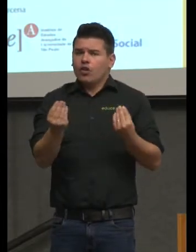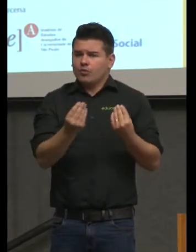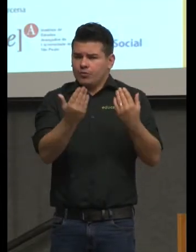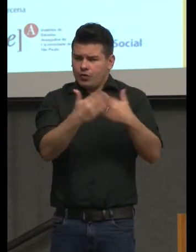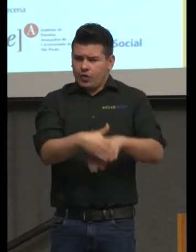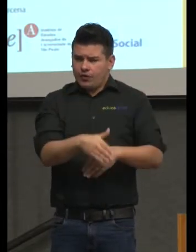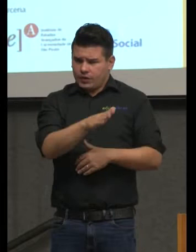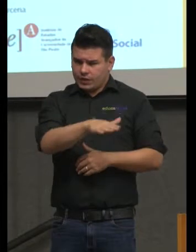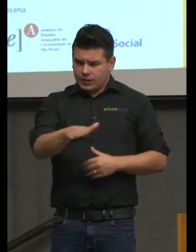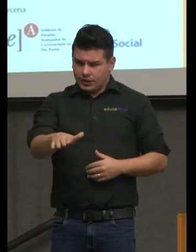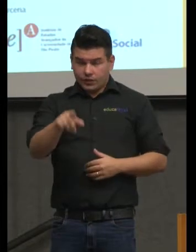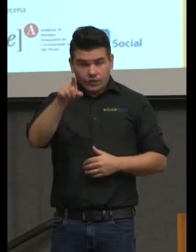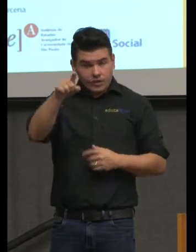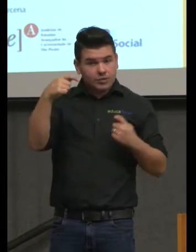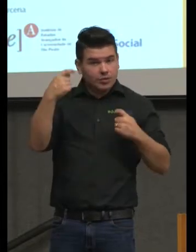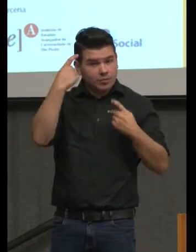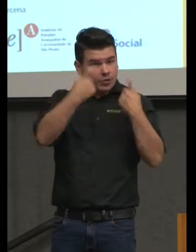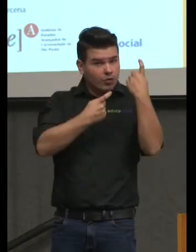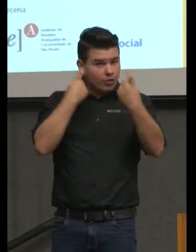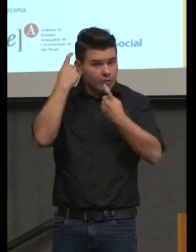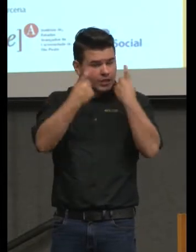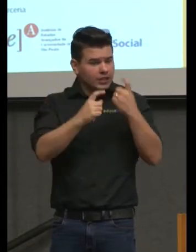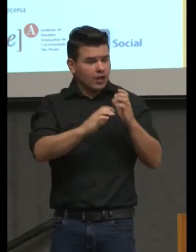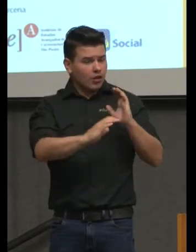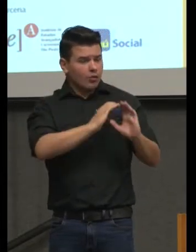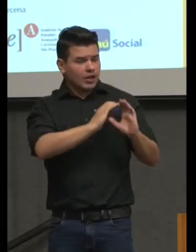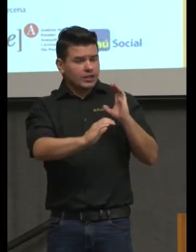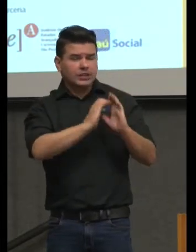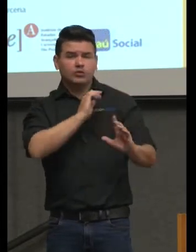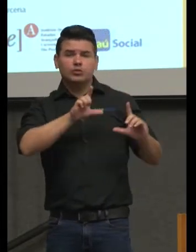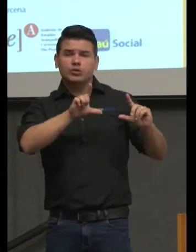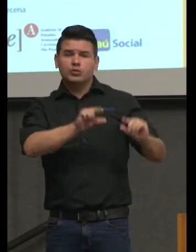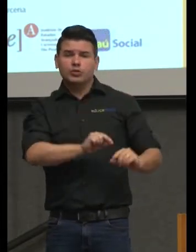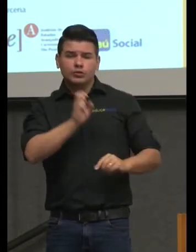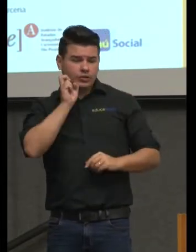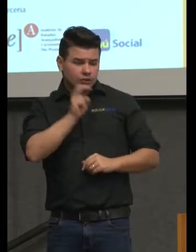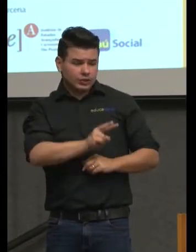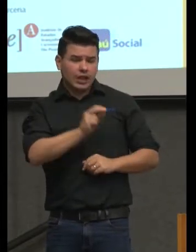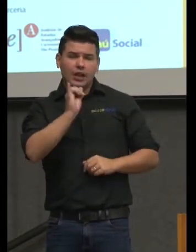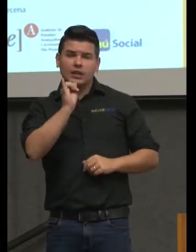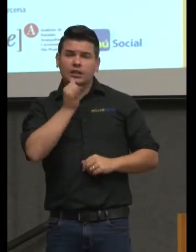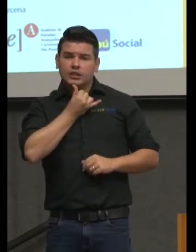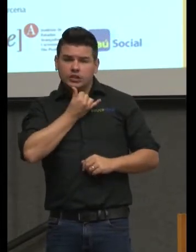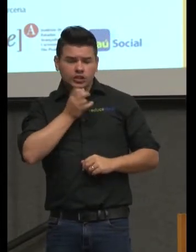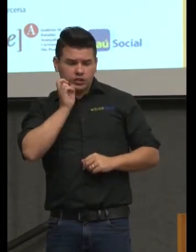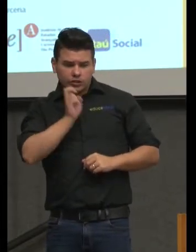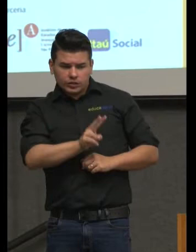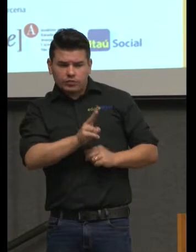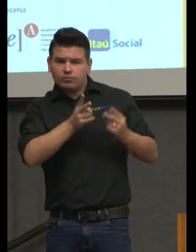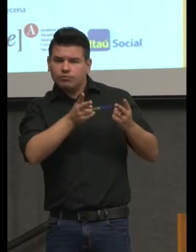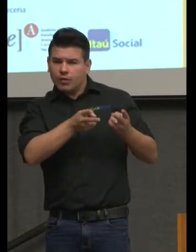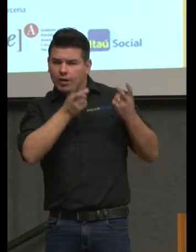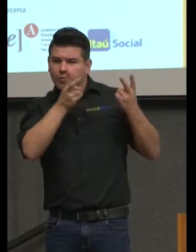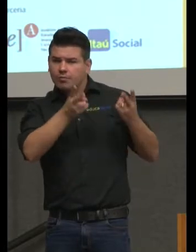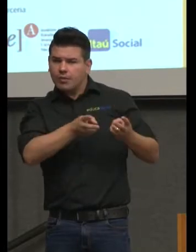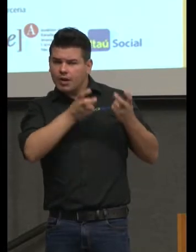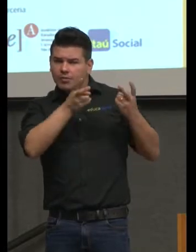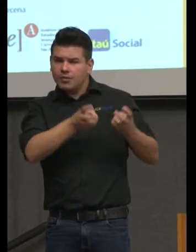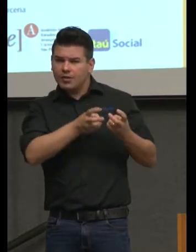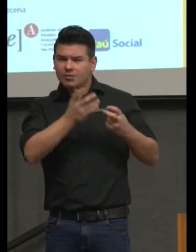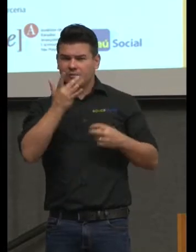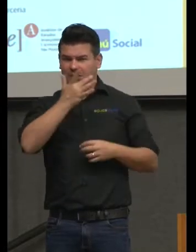preocupa se ela está menos comunicativa se ela está triste está certo? Será que alguém vai